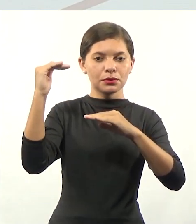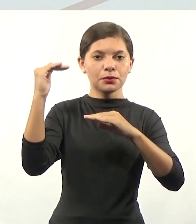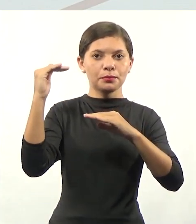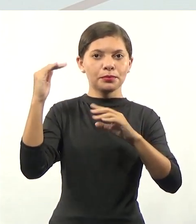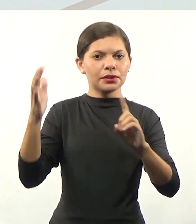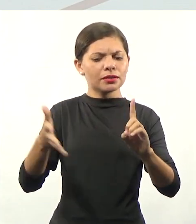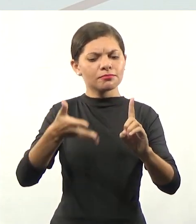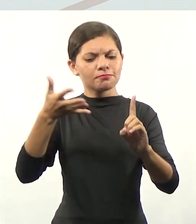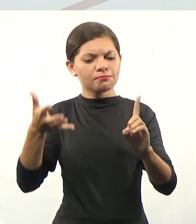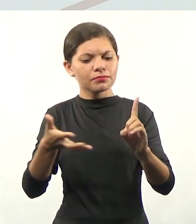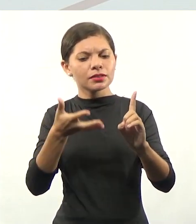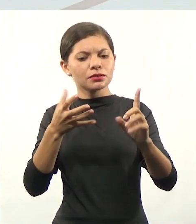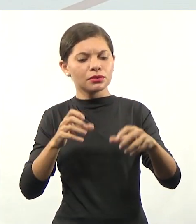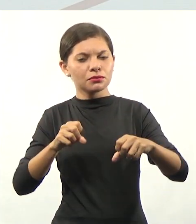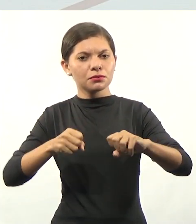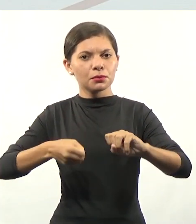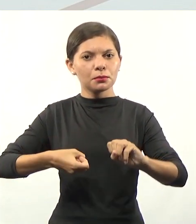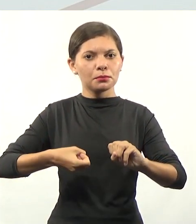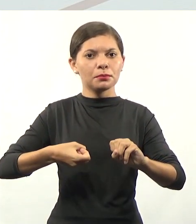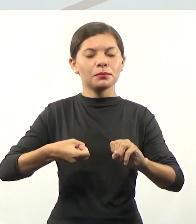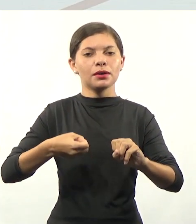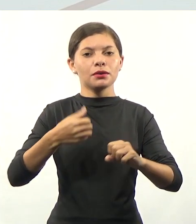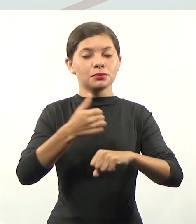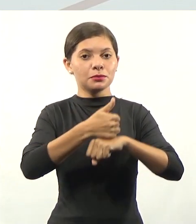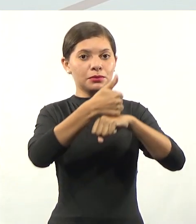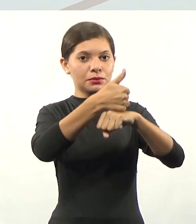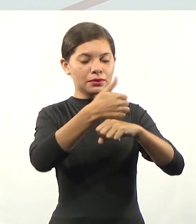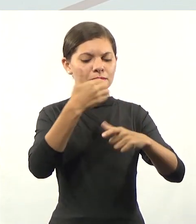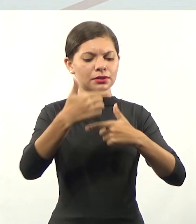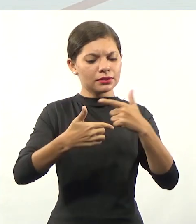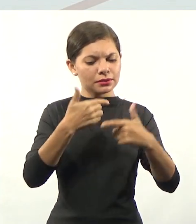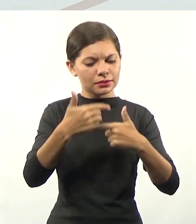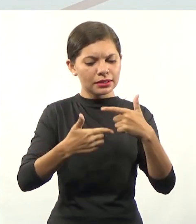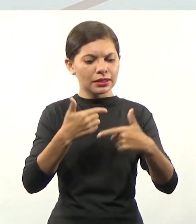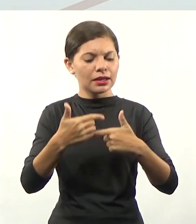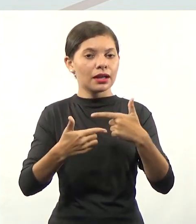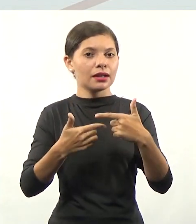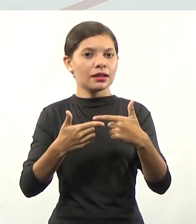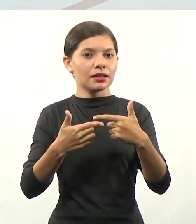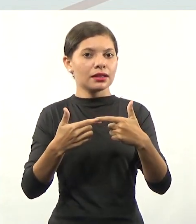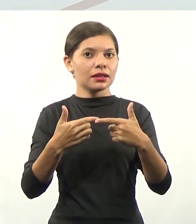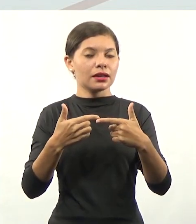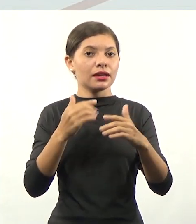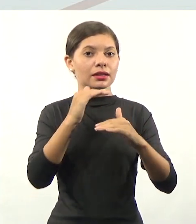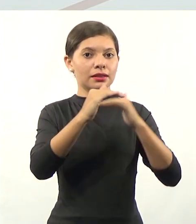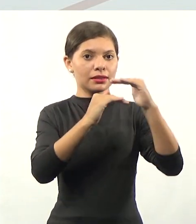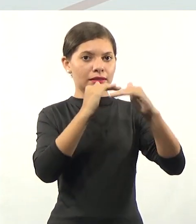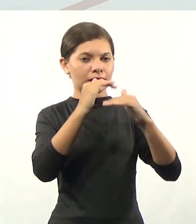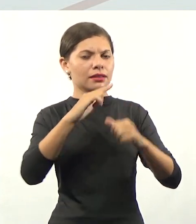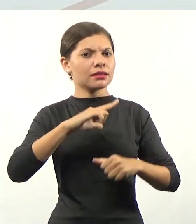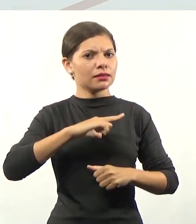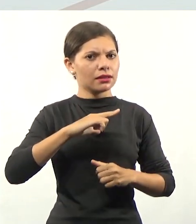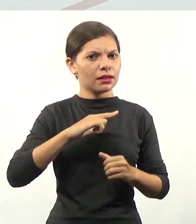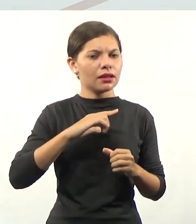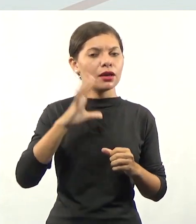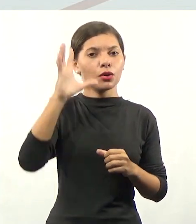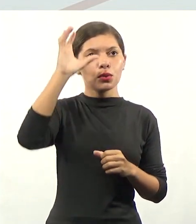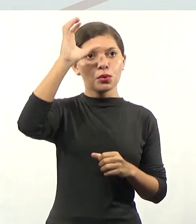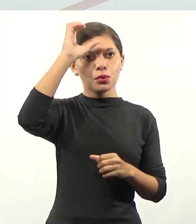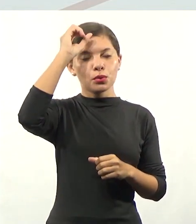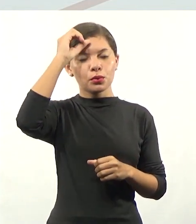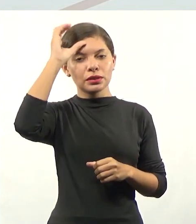intenciona formar os profissionais para atuar no mercado de trabalho, desenvolver conhecimentos, desenvolver